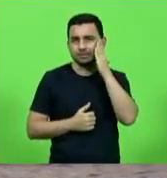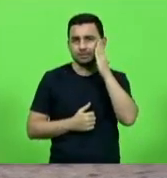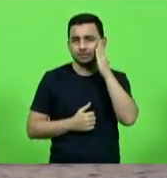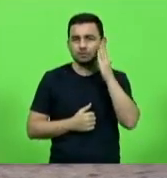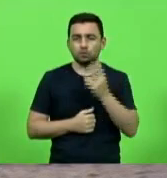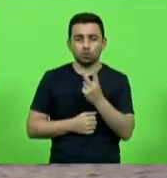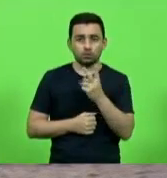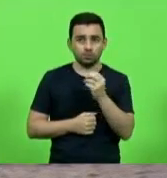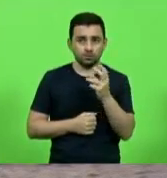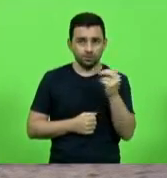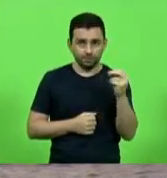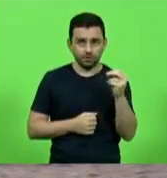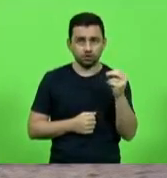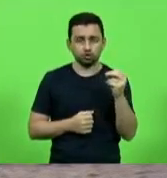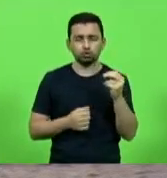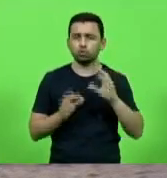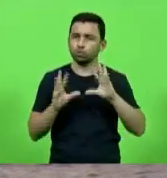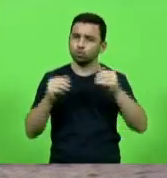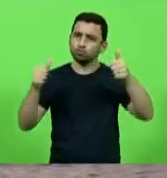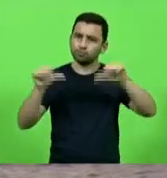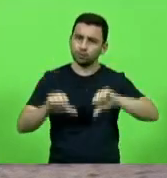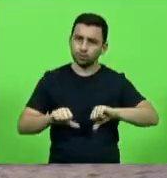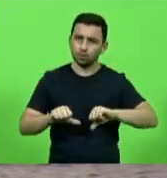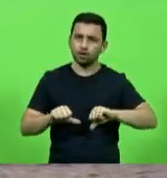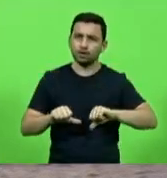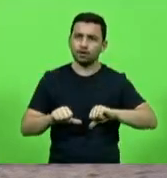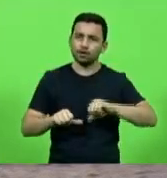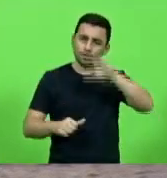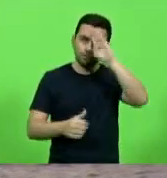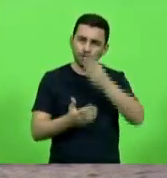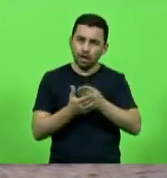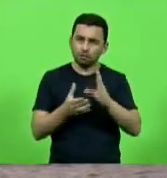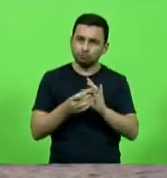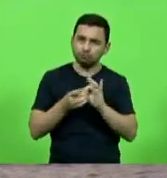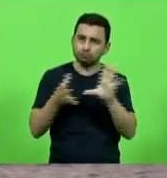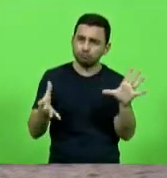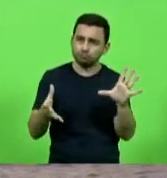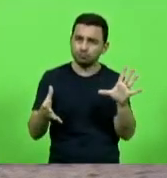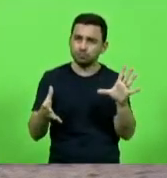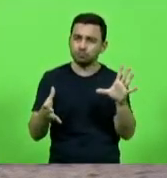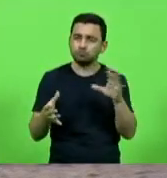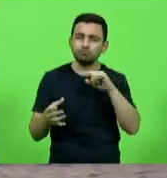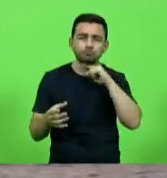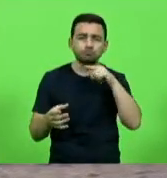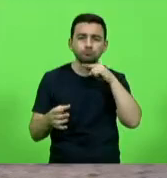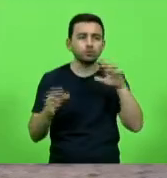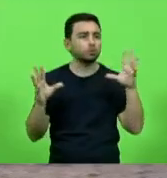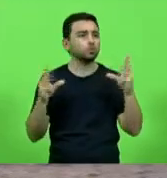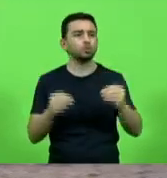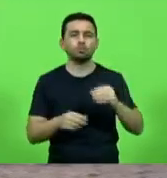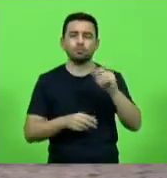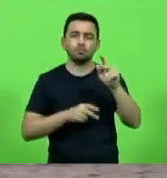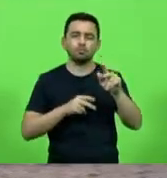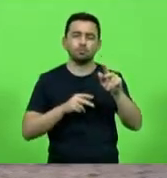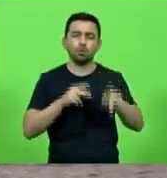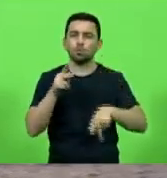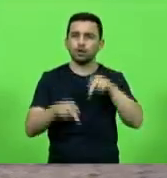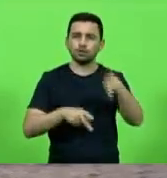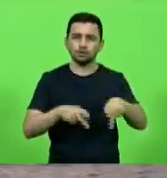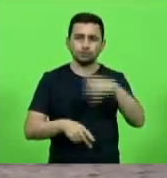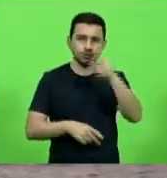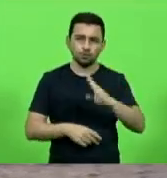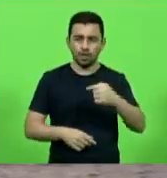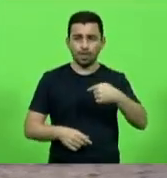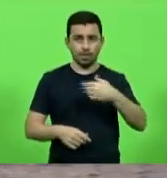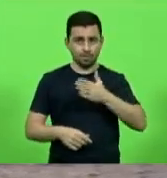2020 as coisas pioraram. A fé na democracia parece já não alcançar a todos os brasileiros, mas a mim, ela nunca